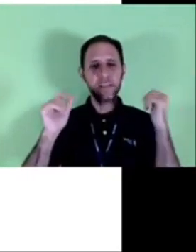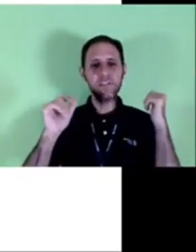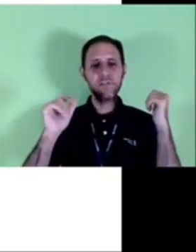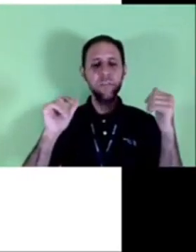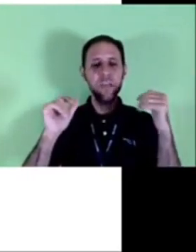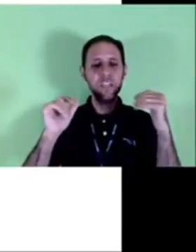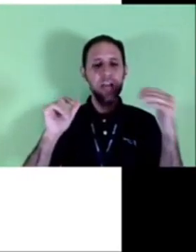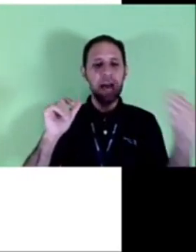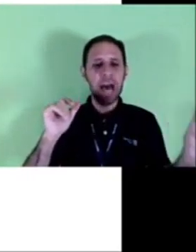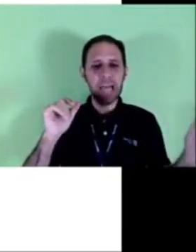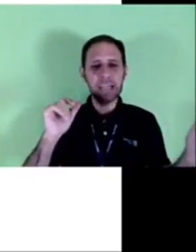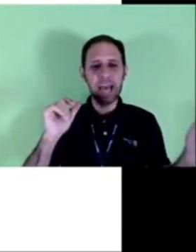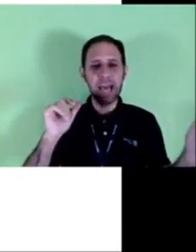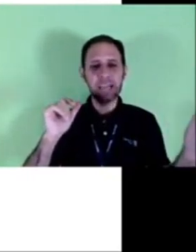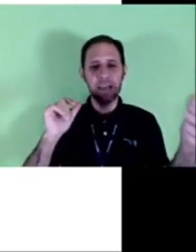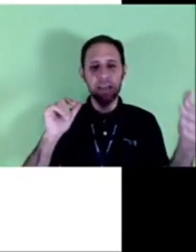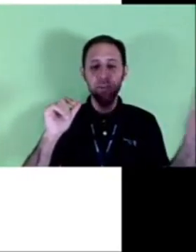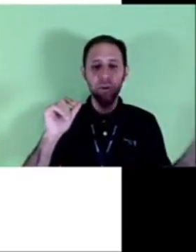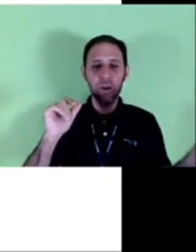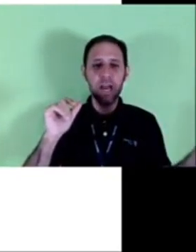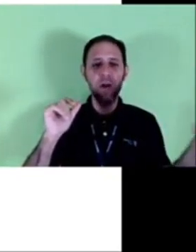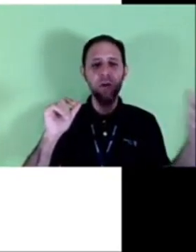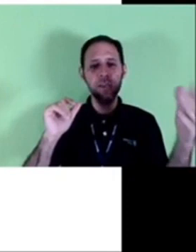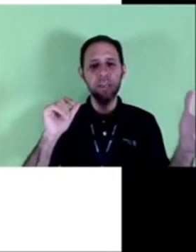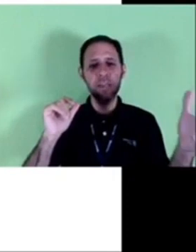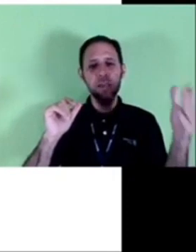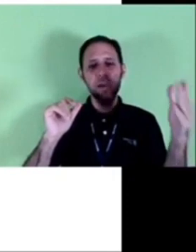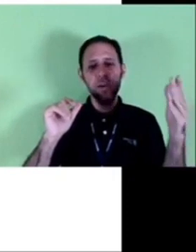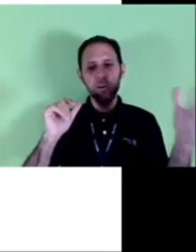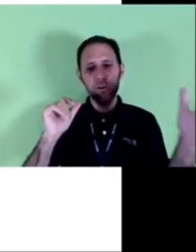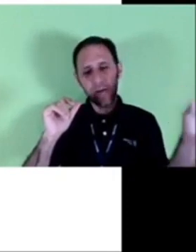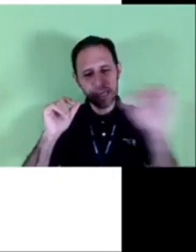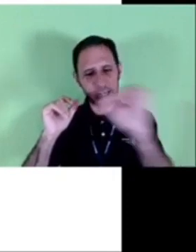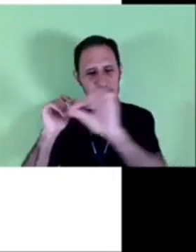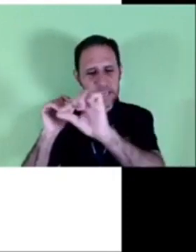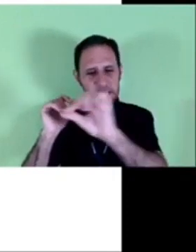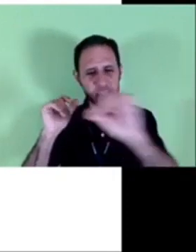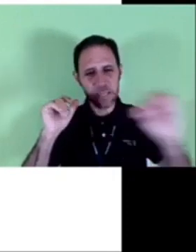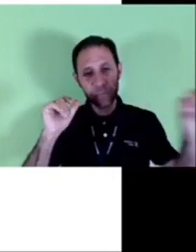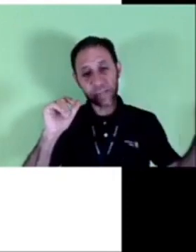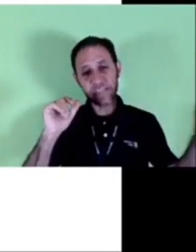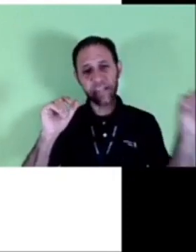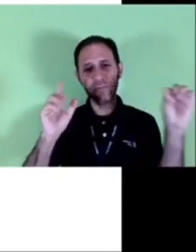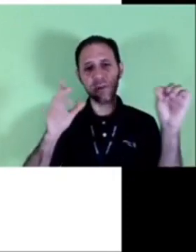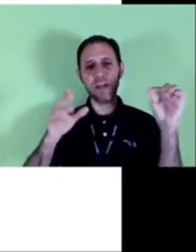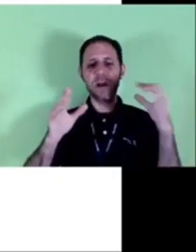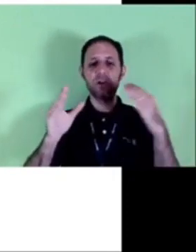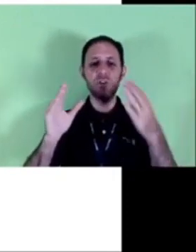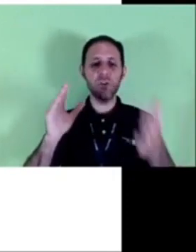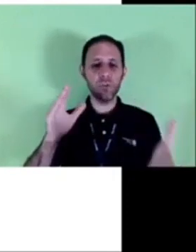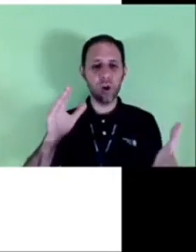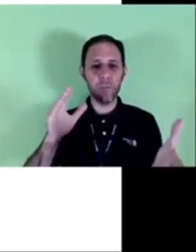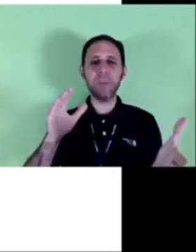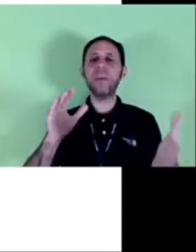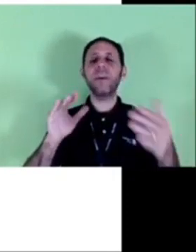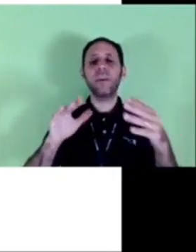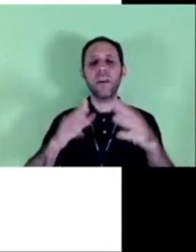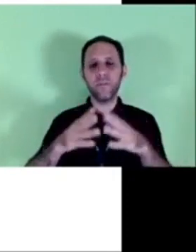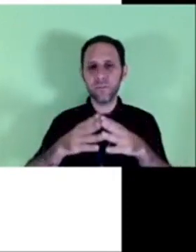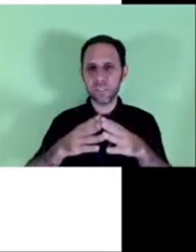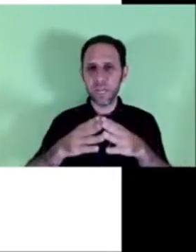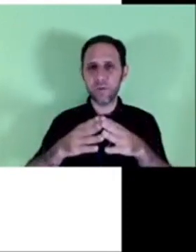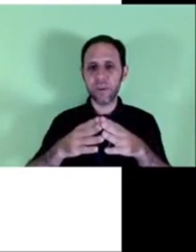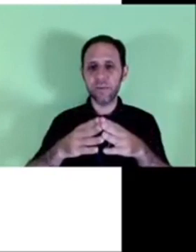fecho atenciosamente a data e o local e a linhazinha para assinatura com o nome